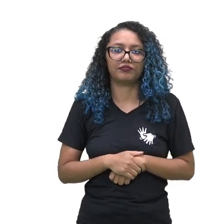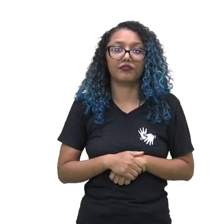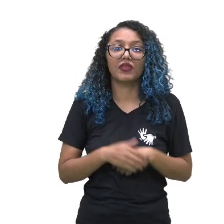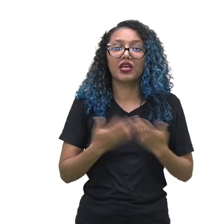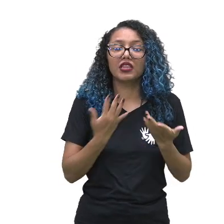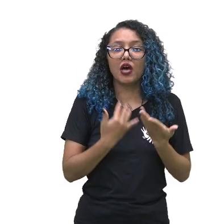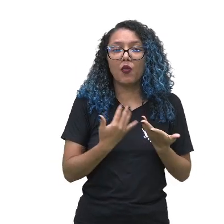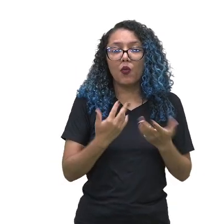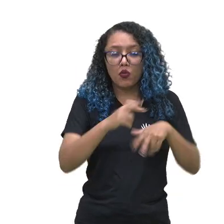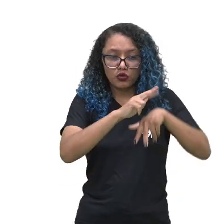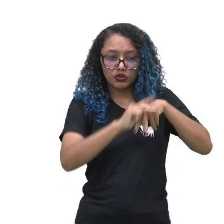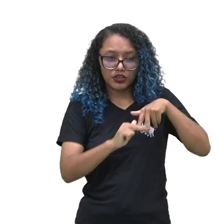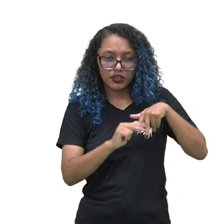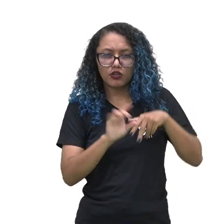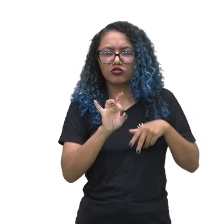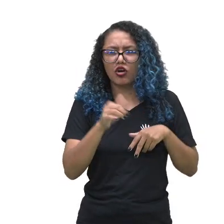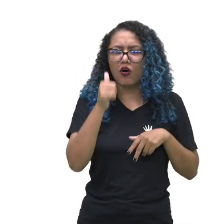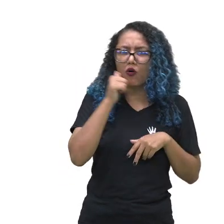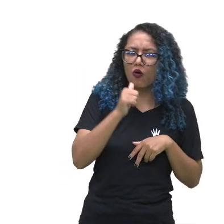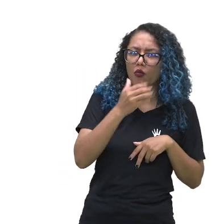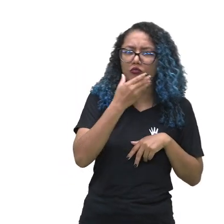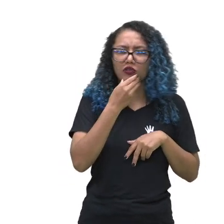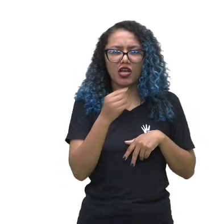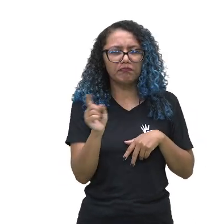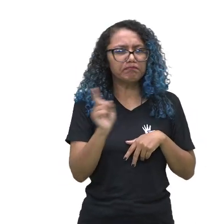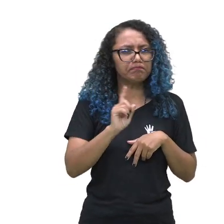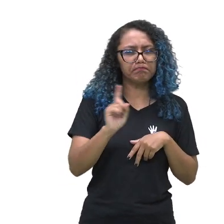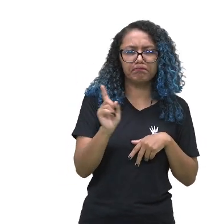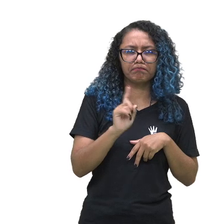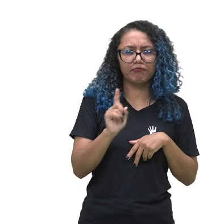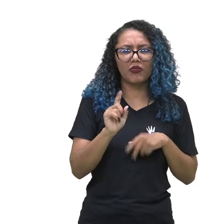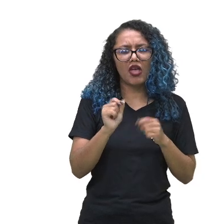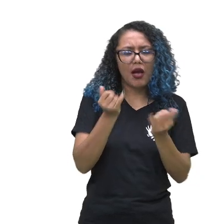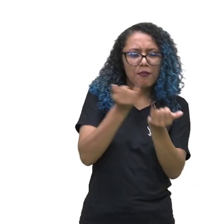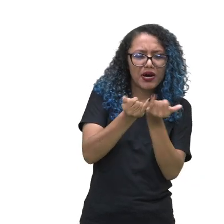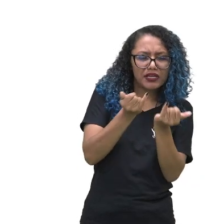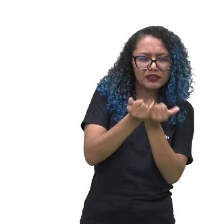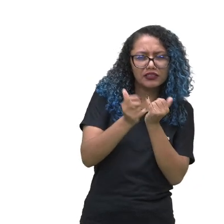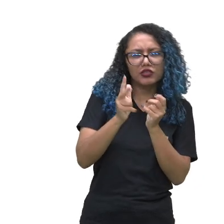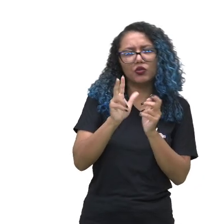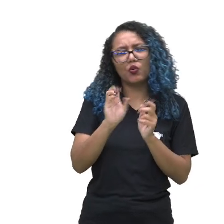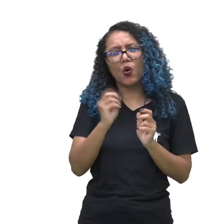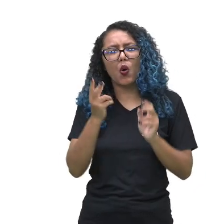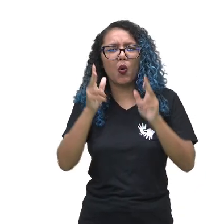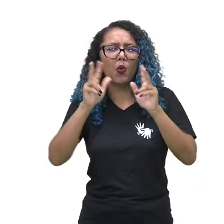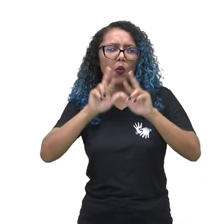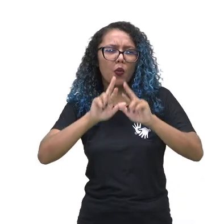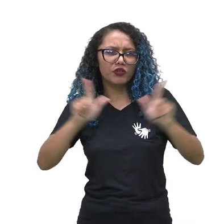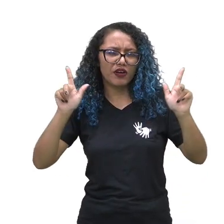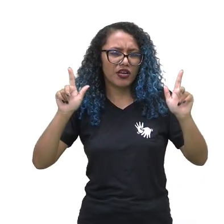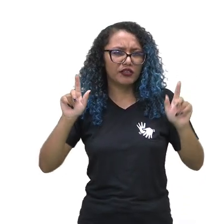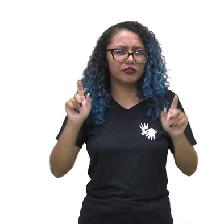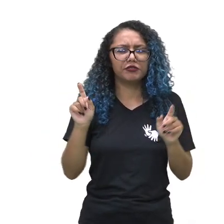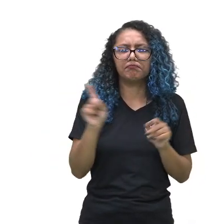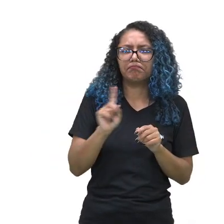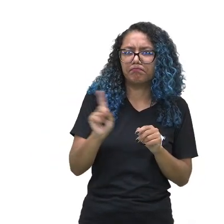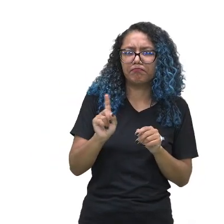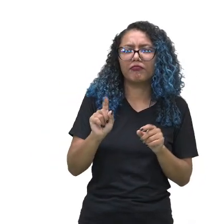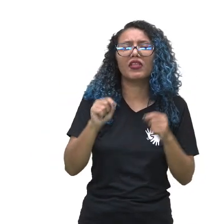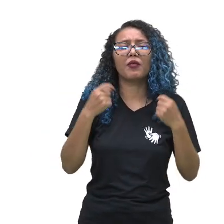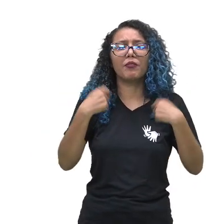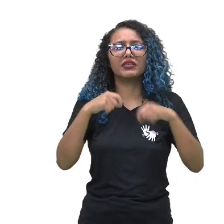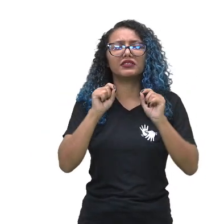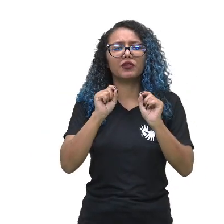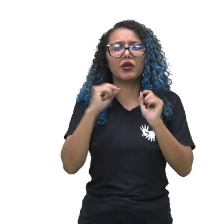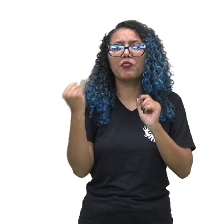gênero não se trata apenas de homens e mulheres serem parecidos ou de serem distintos. O que nós temos que fazer